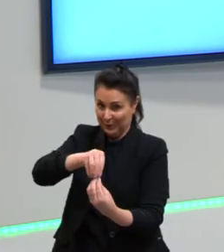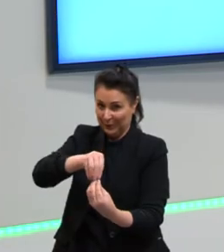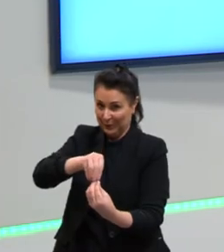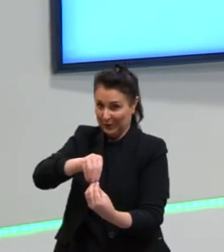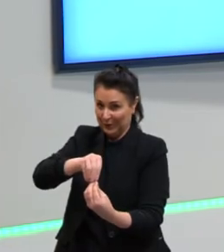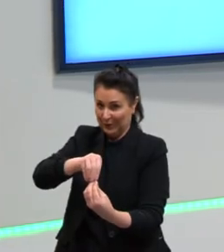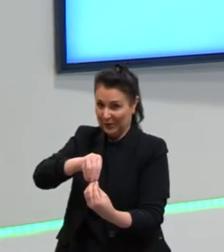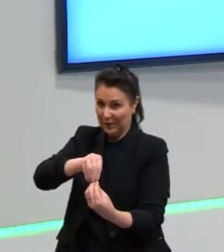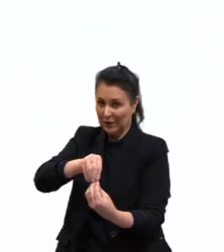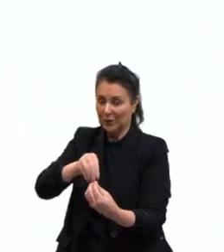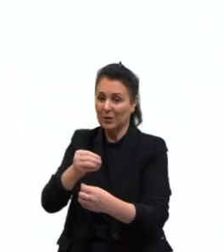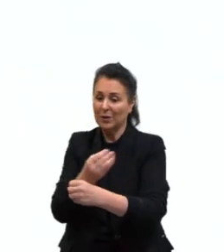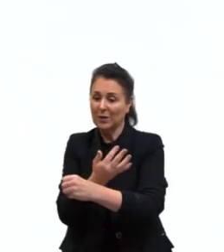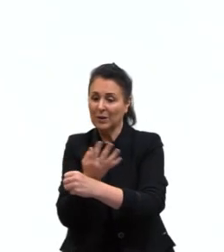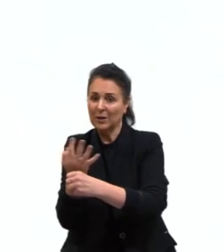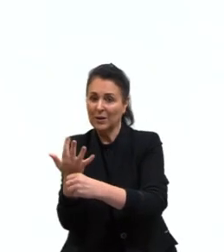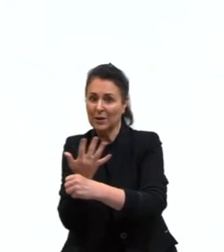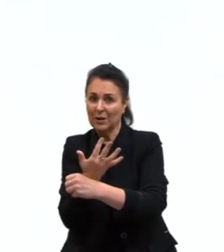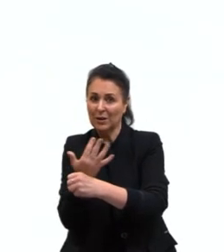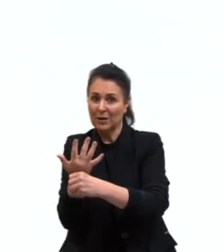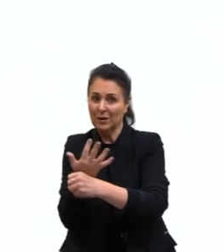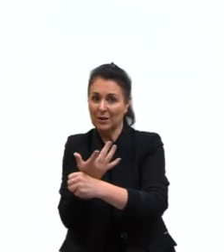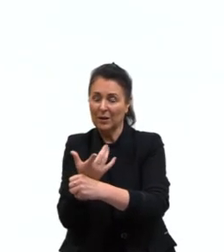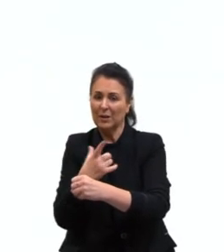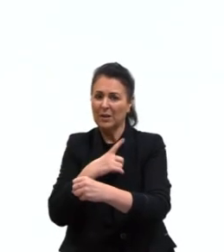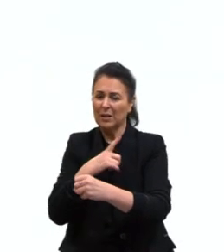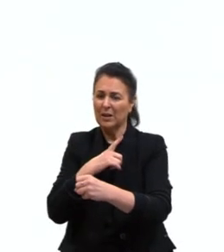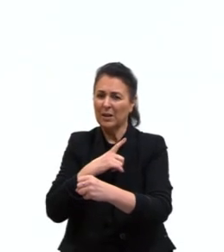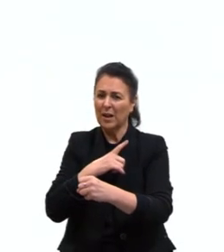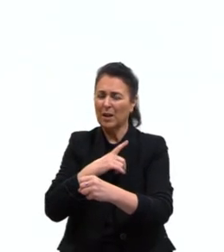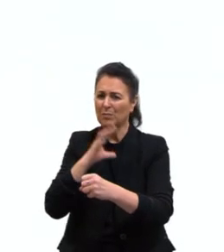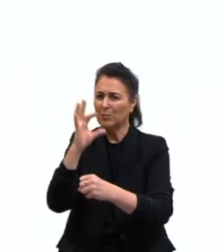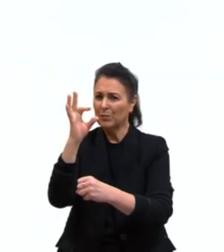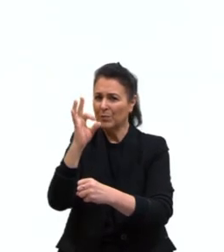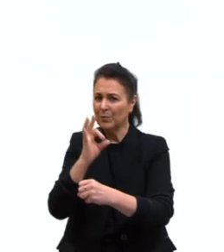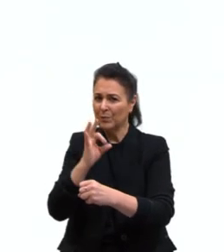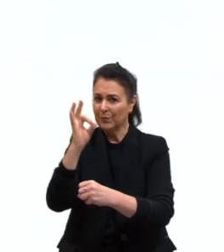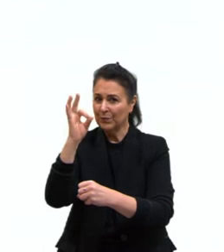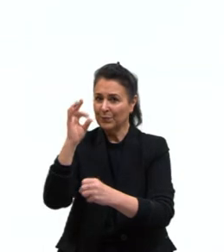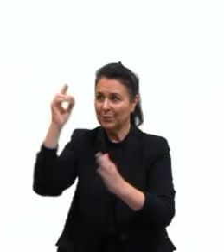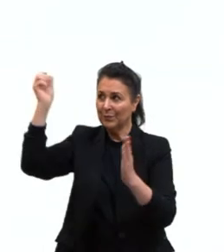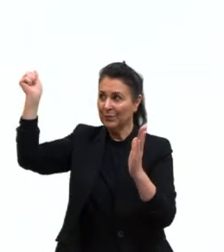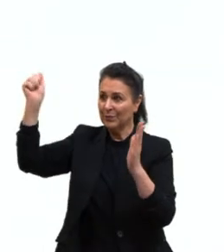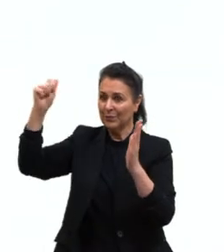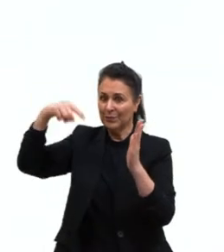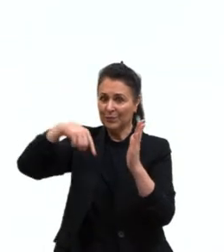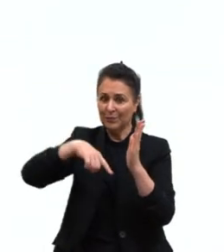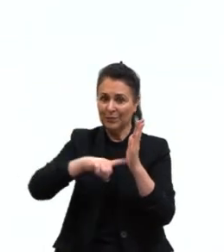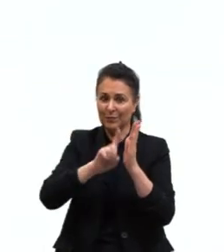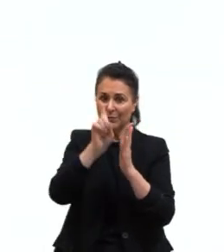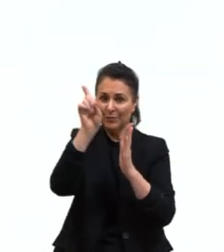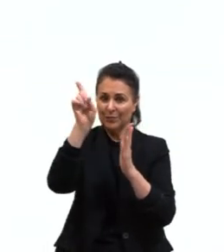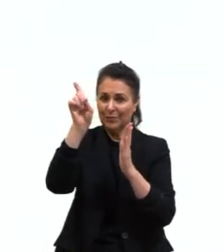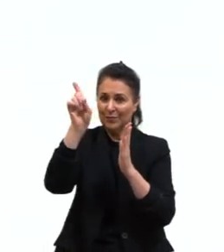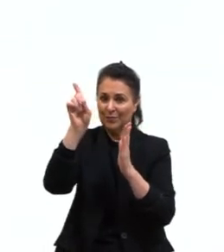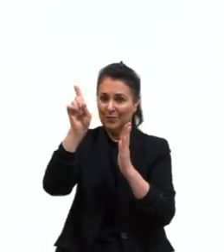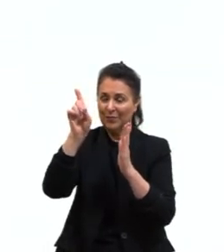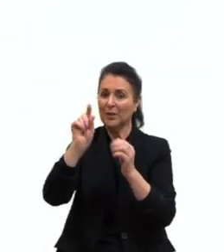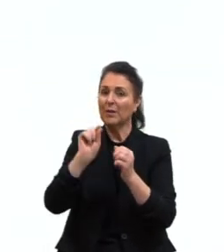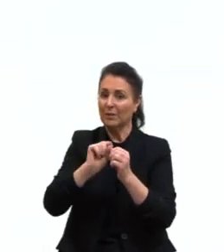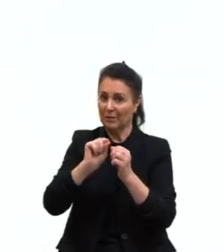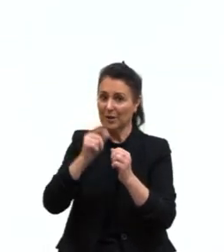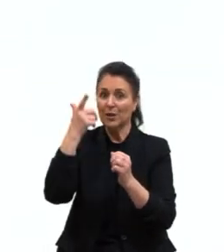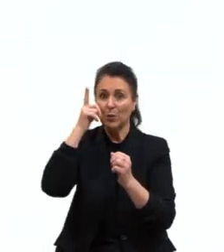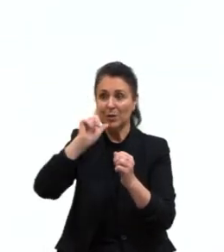em que a alga possui maior taxa de realização fotossintética, realização da fotossíntese,